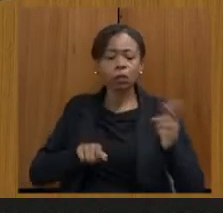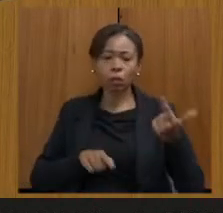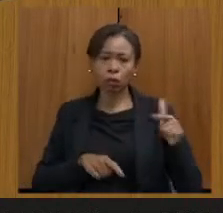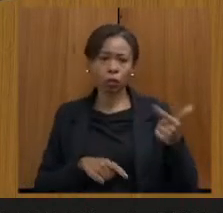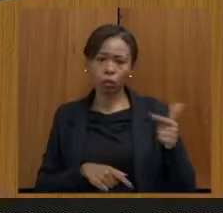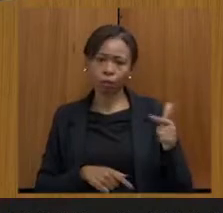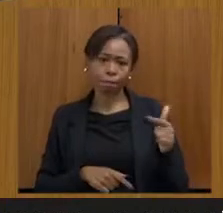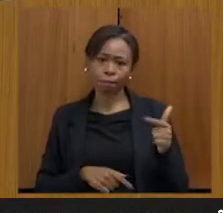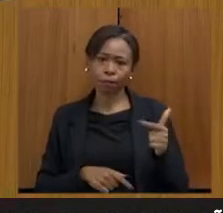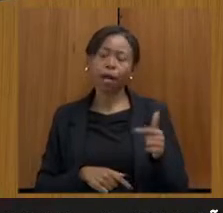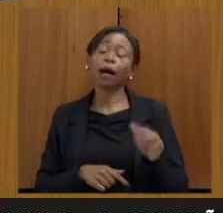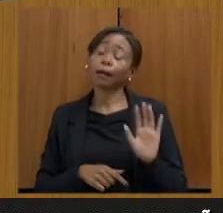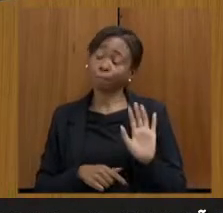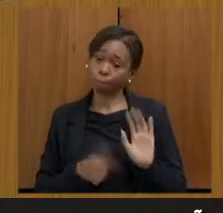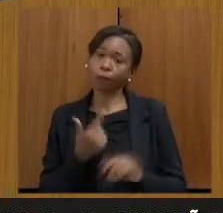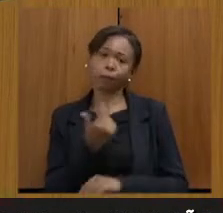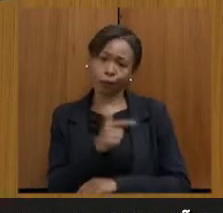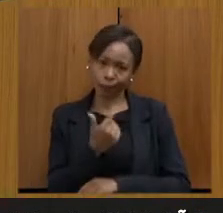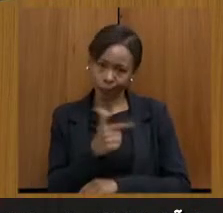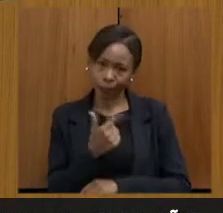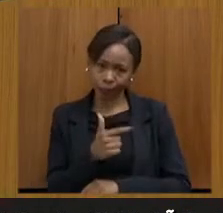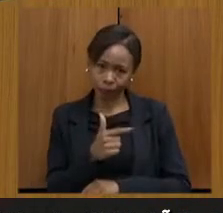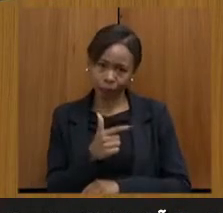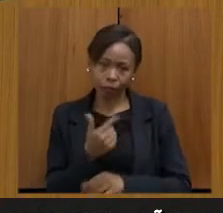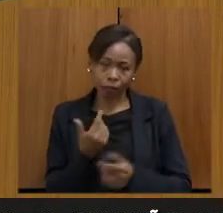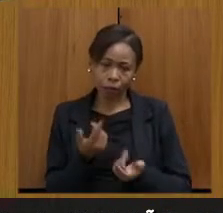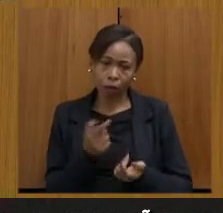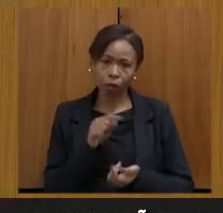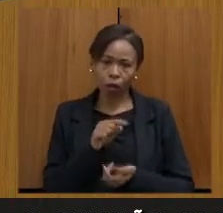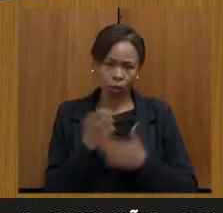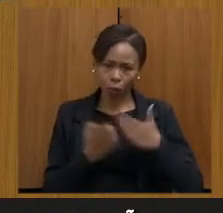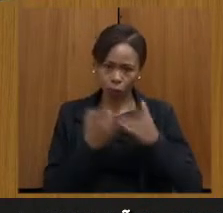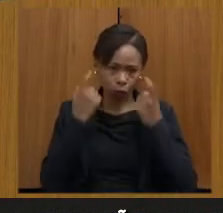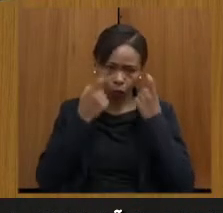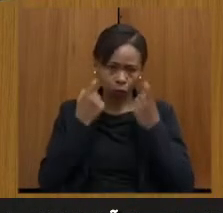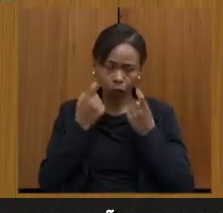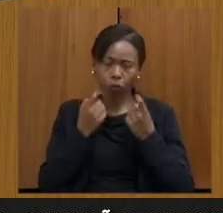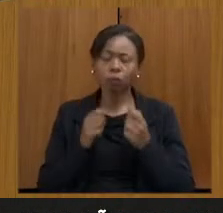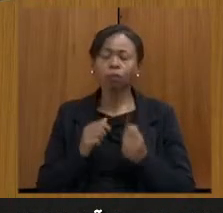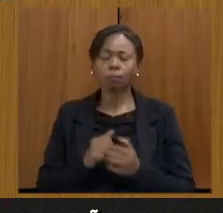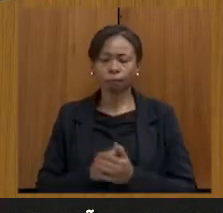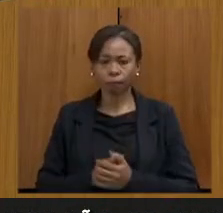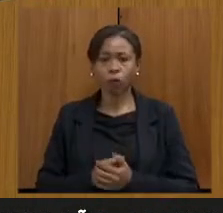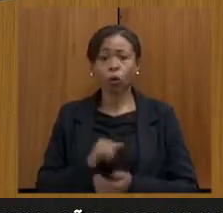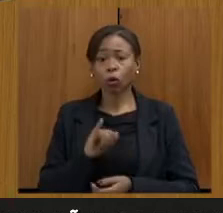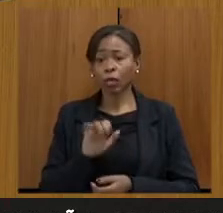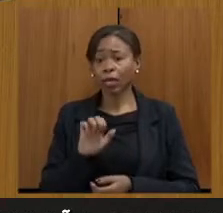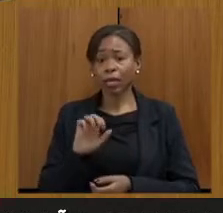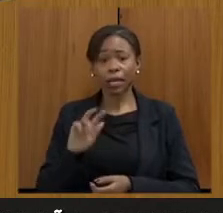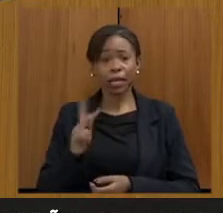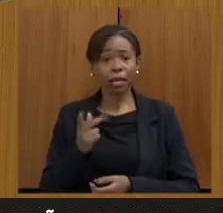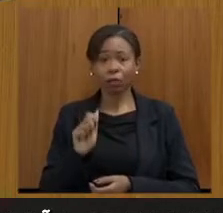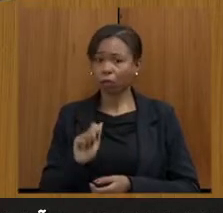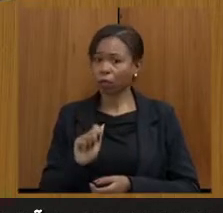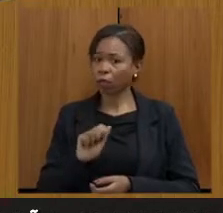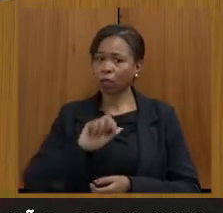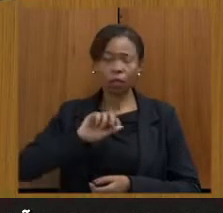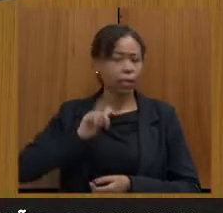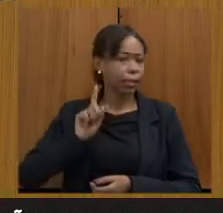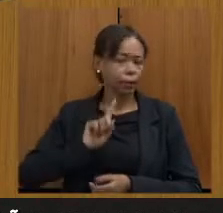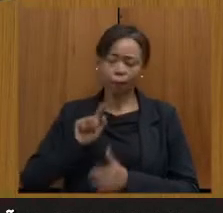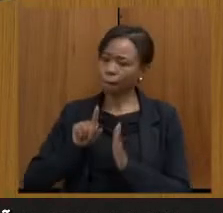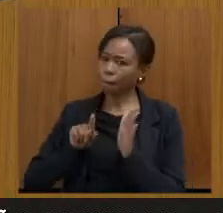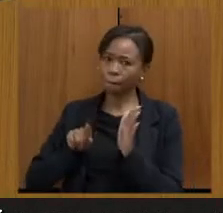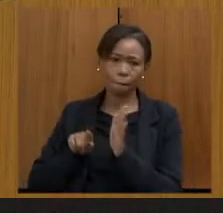está perguntando? Não houve. Isso, não houve. Isso não foi uma preocupação Não foi. O Instituto do Patrimônio Histórico não perguntou. Não houve. Não